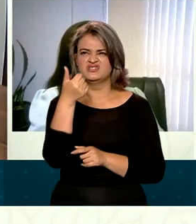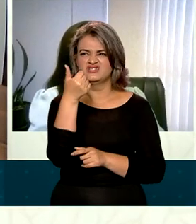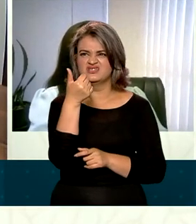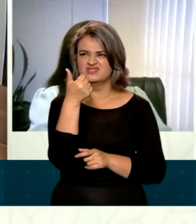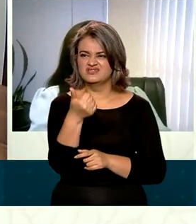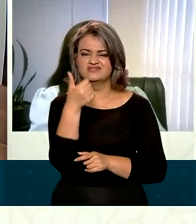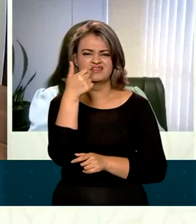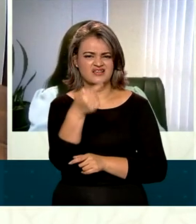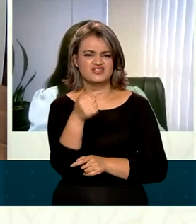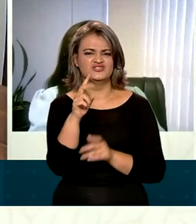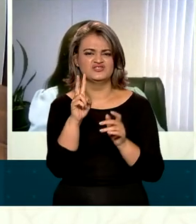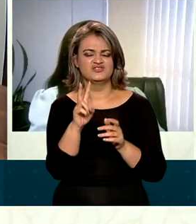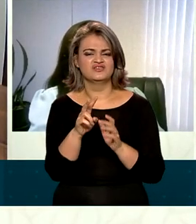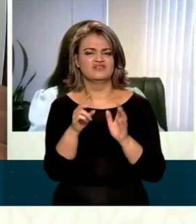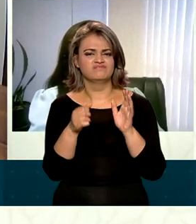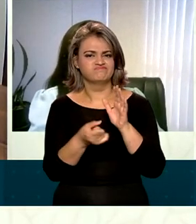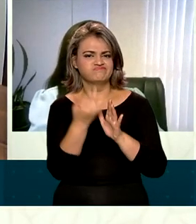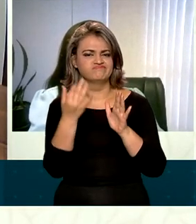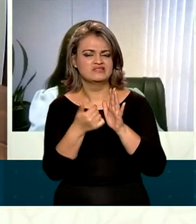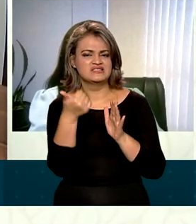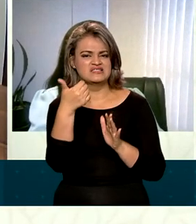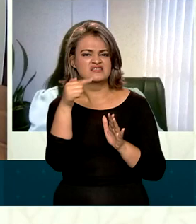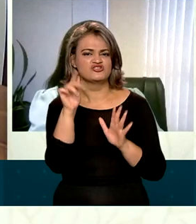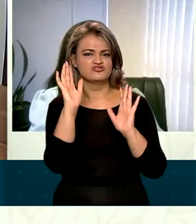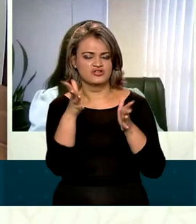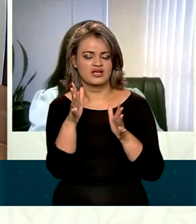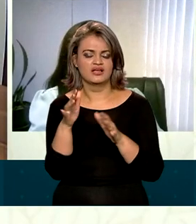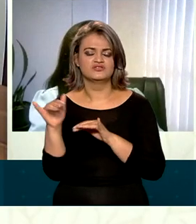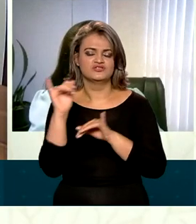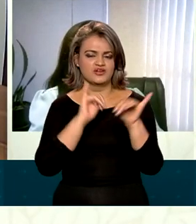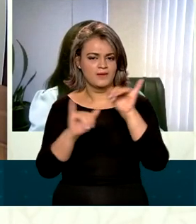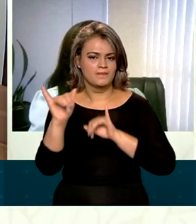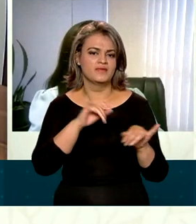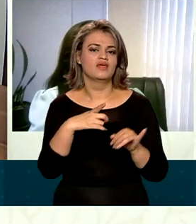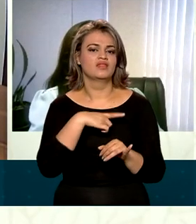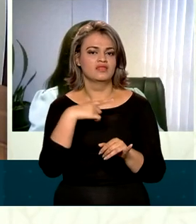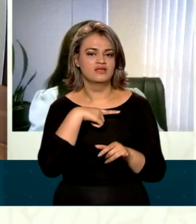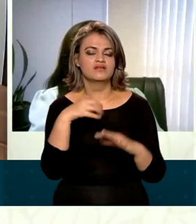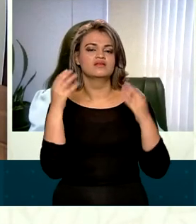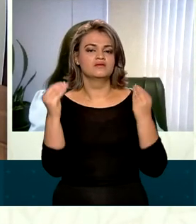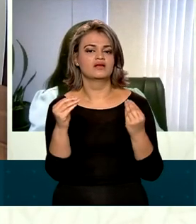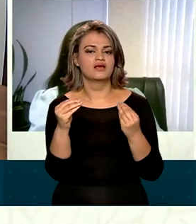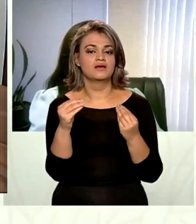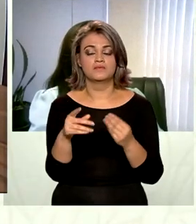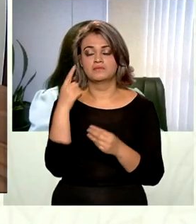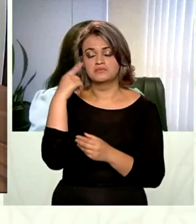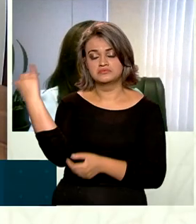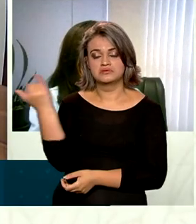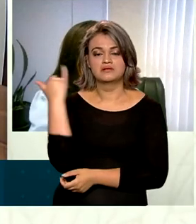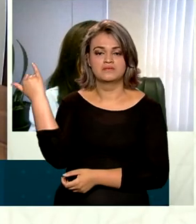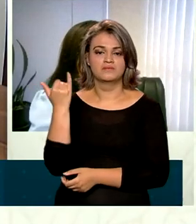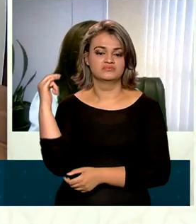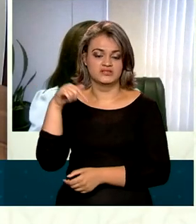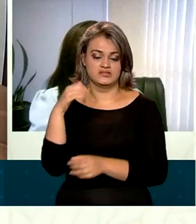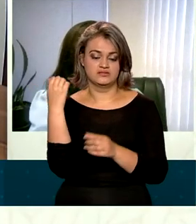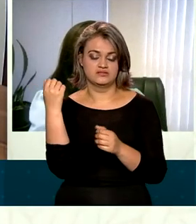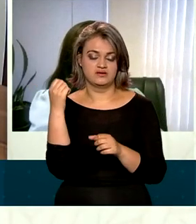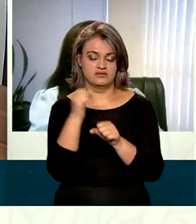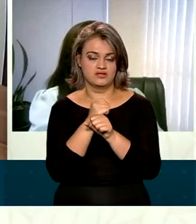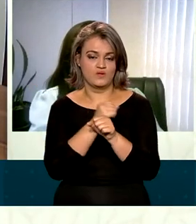anual de produtos orgânicos, ganha uma importância especial esse ano